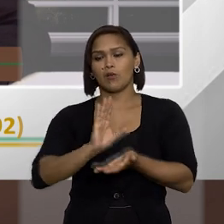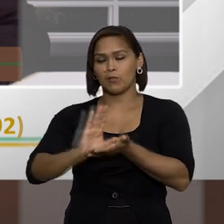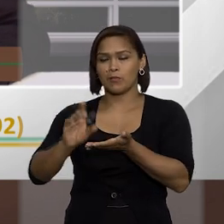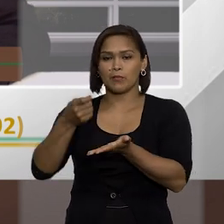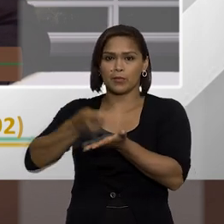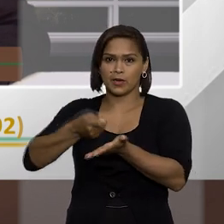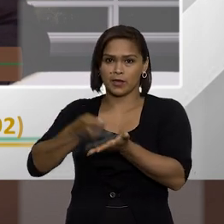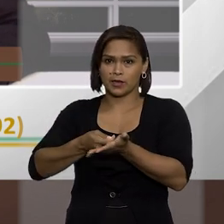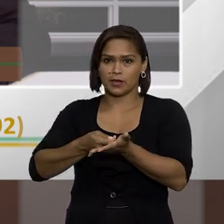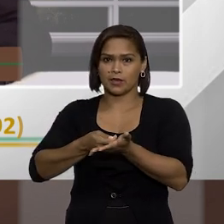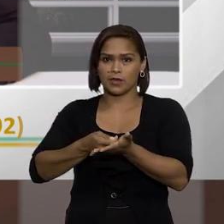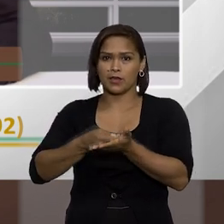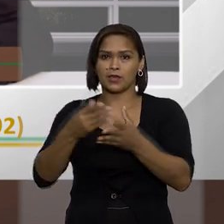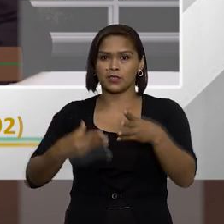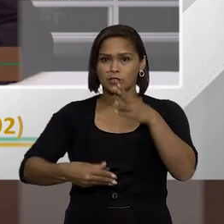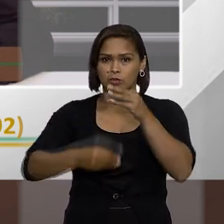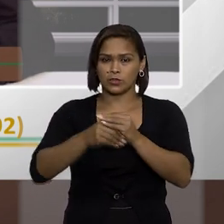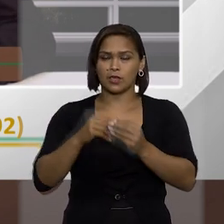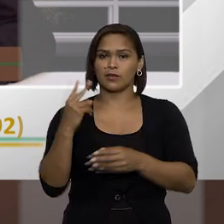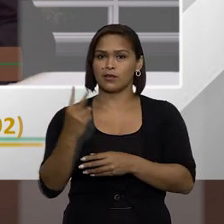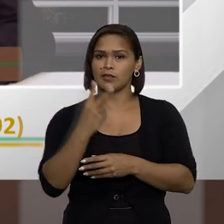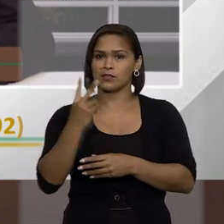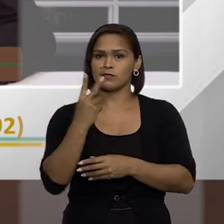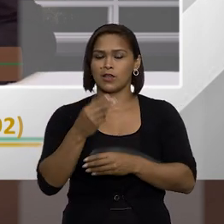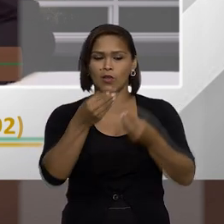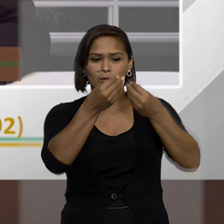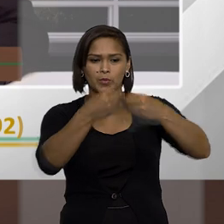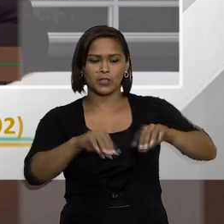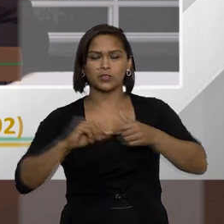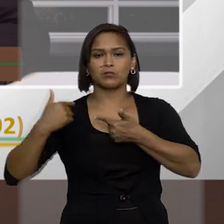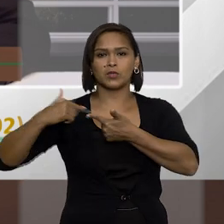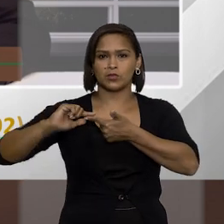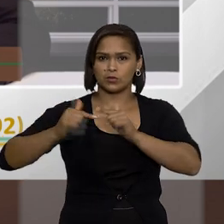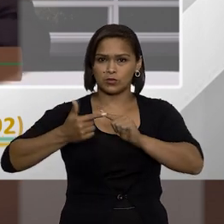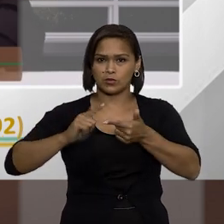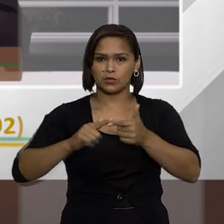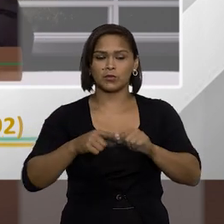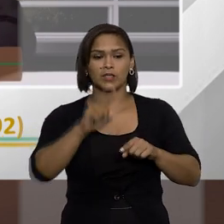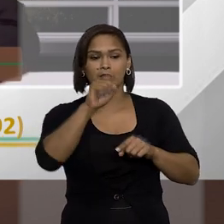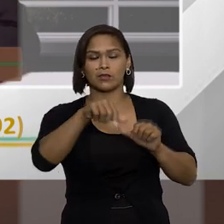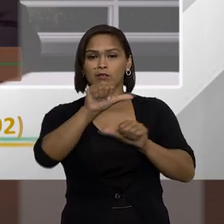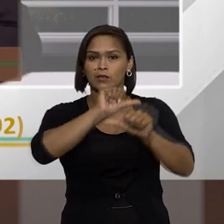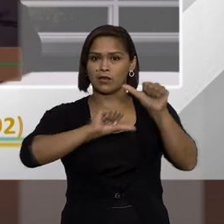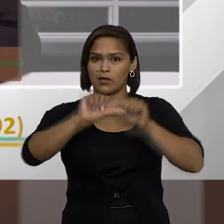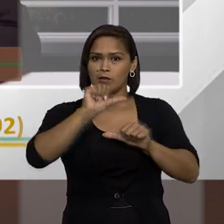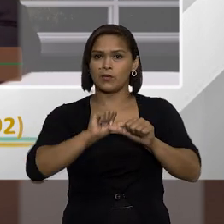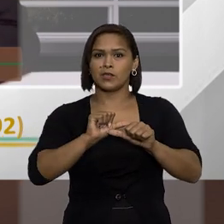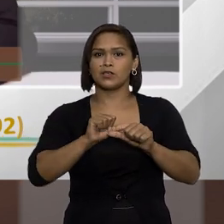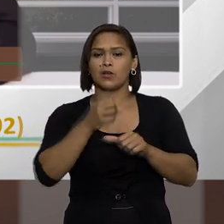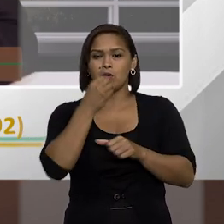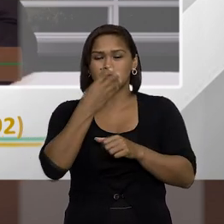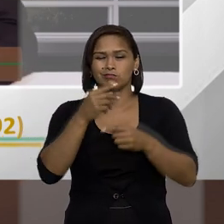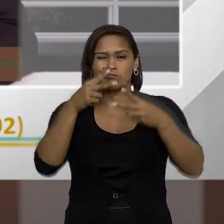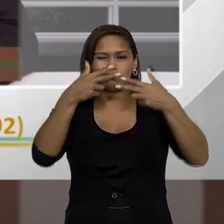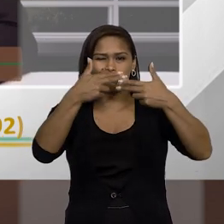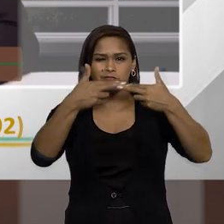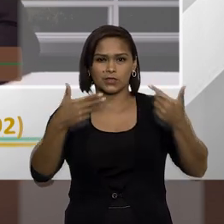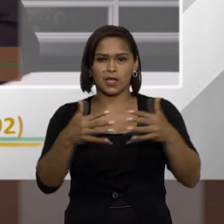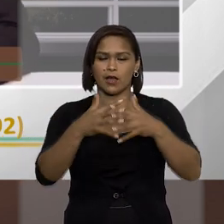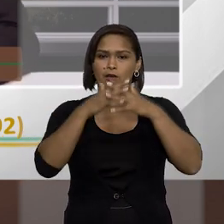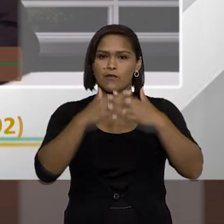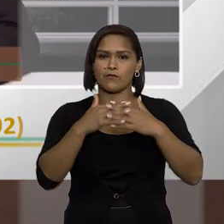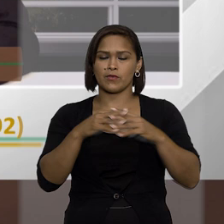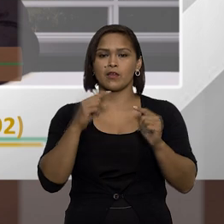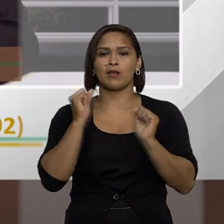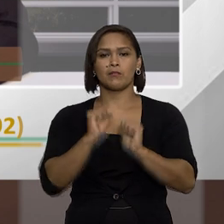ressarcimento ou erário não estaria incluído nesse valor o perdimento dos bens então essa é uma alteração bastante complicada que